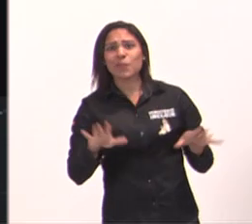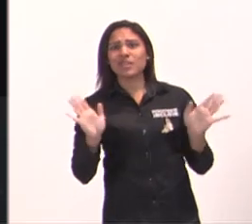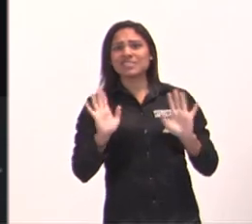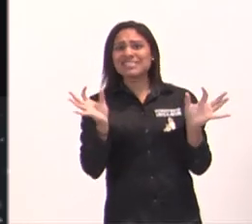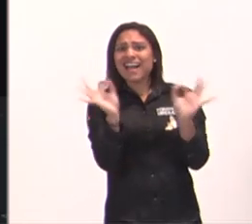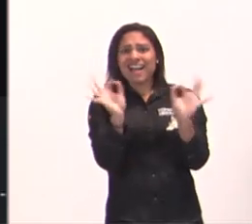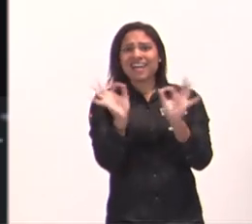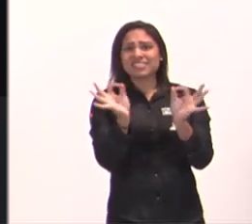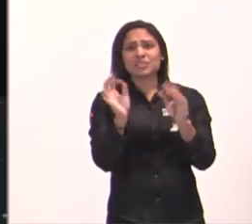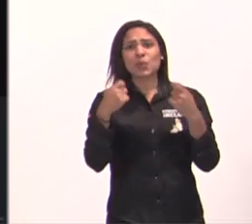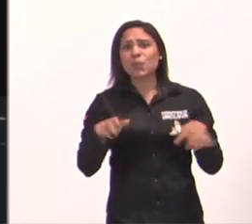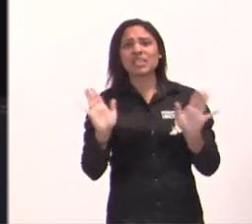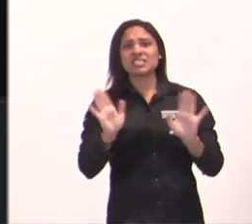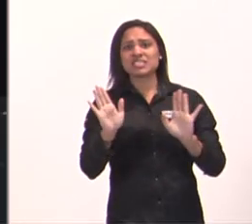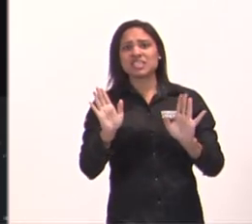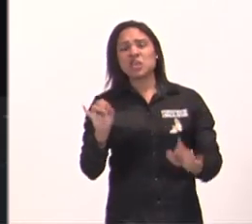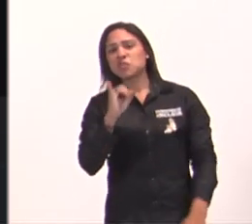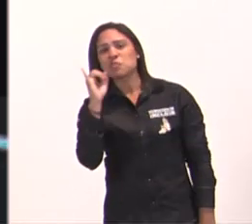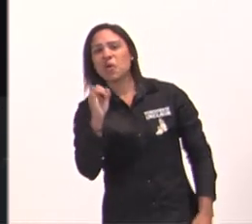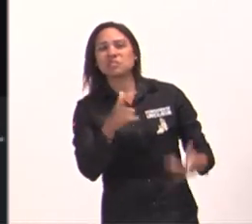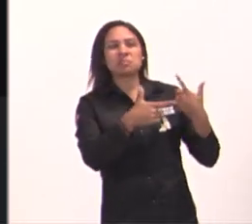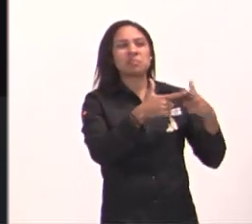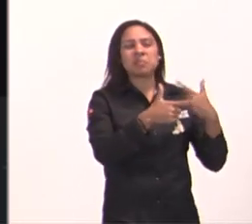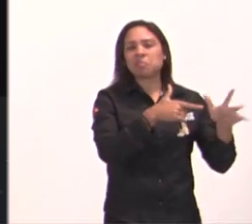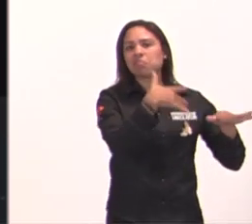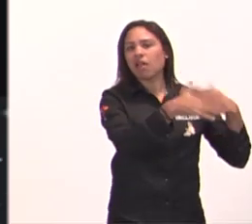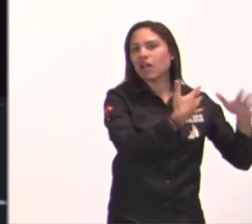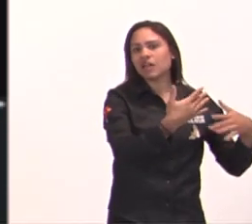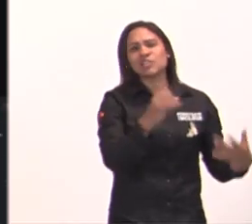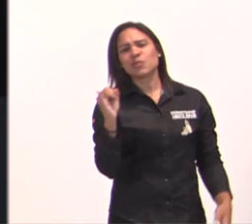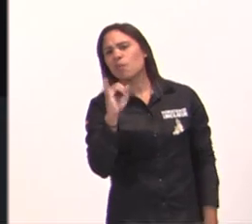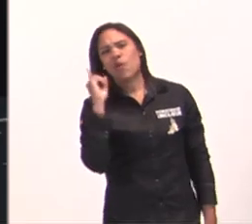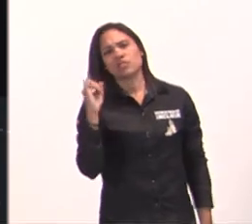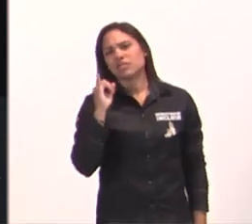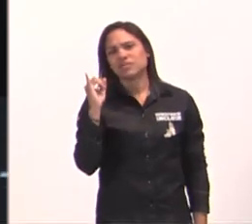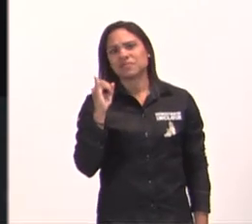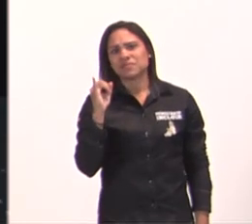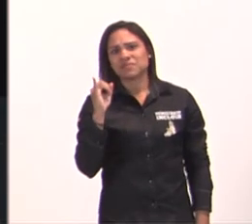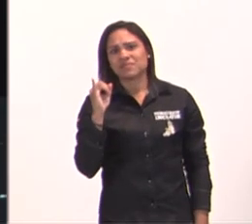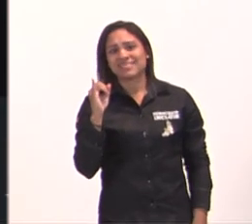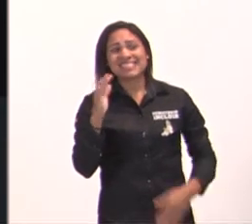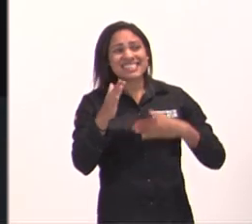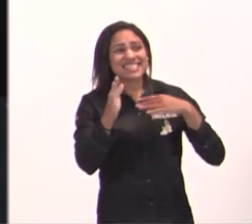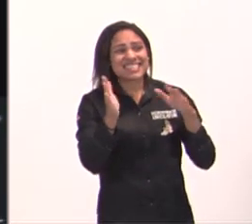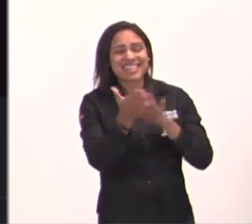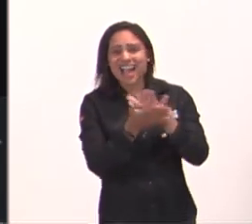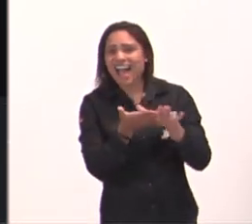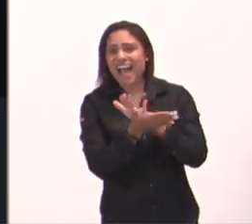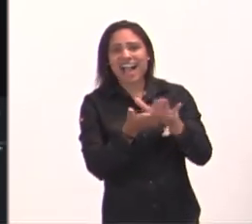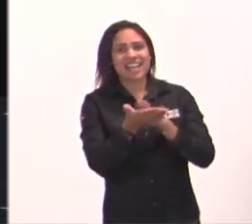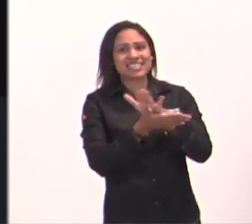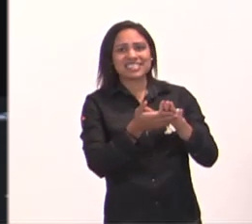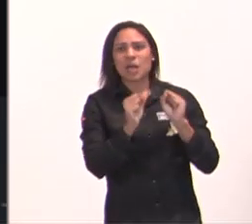nós não vamos temer, independe da circunstância, não há uma situação que seja intransponível,